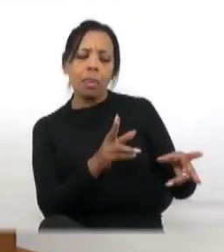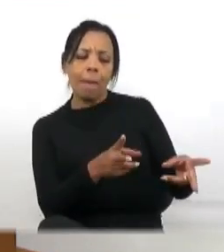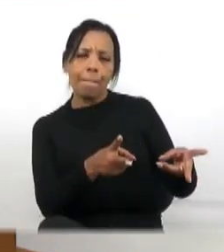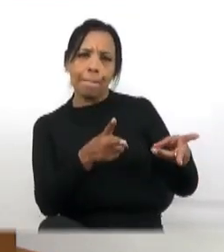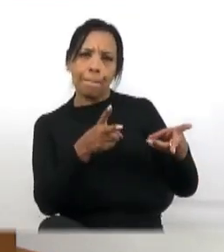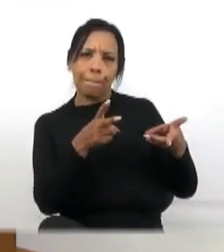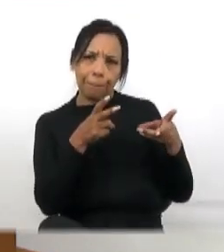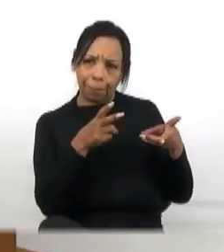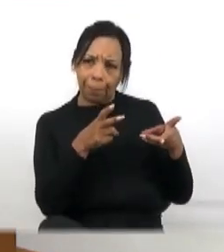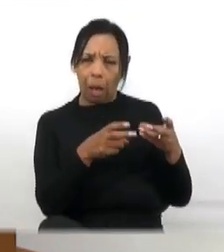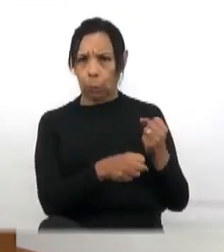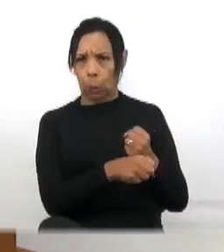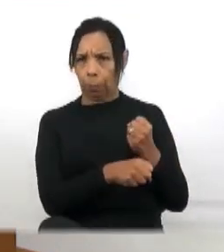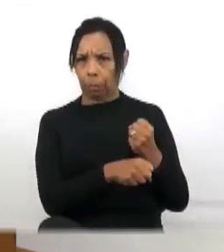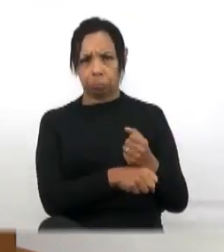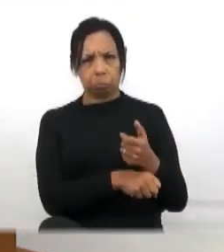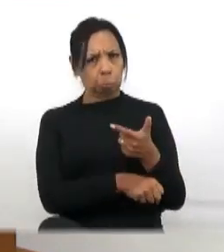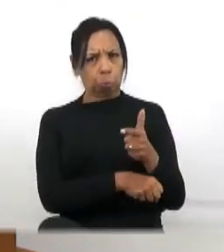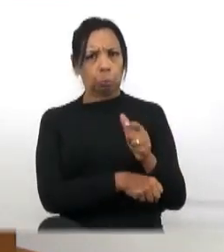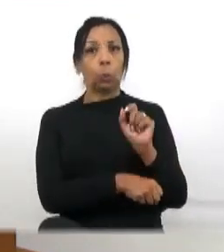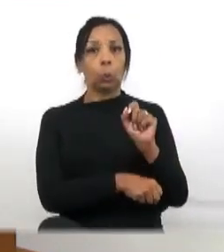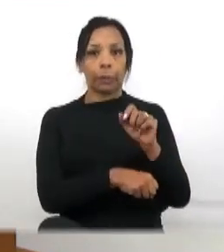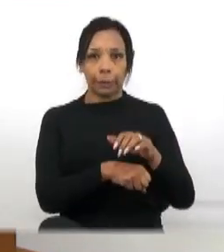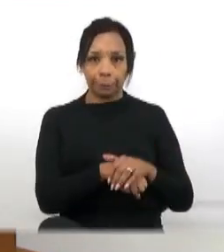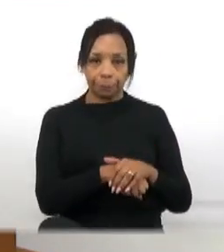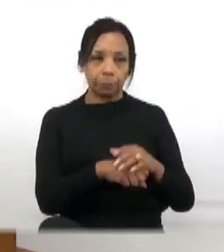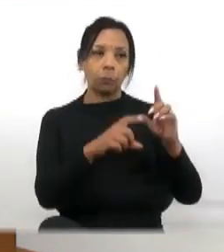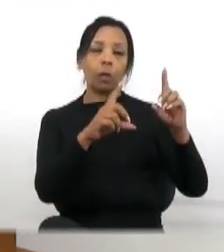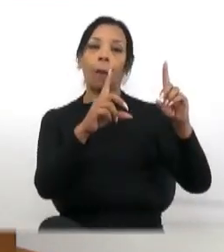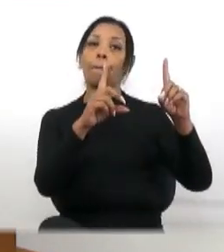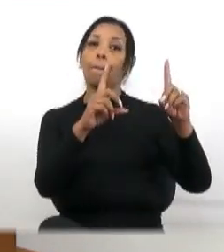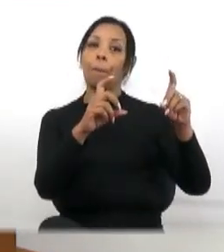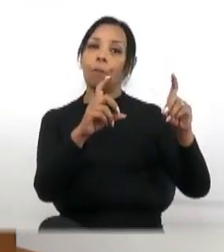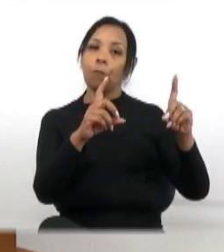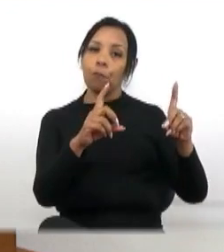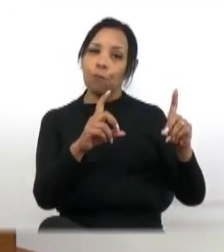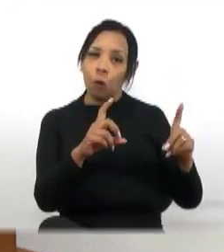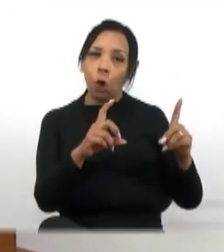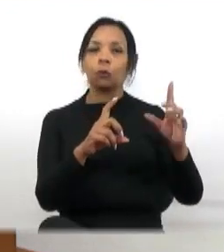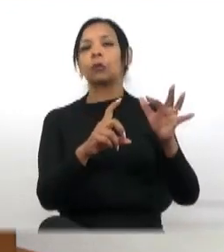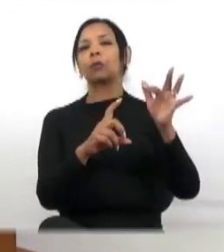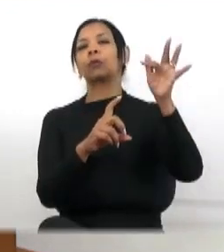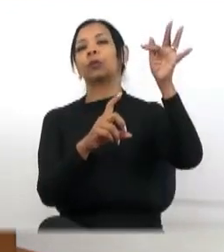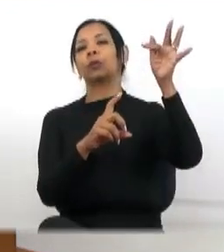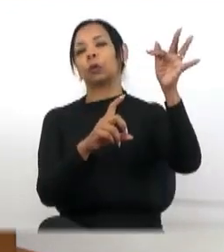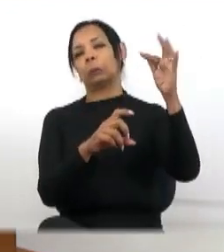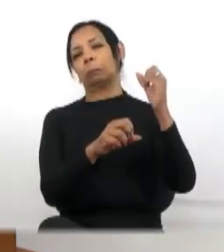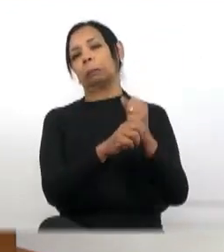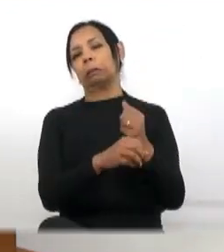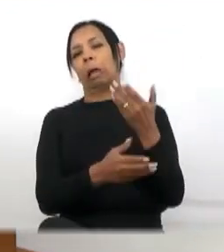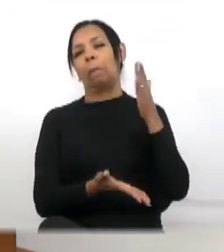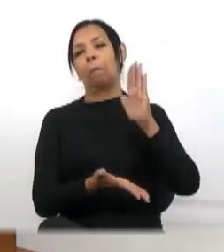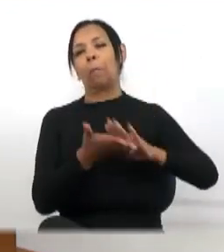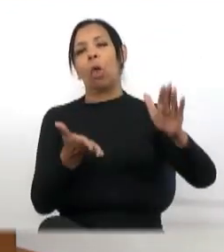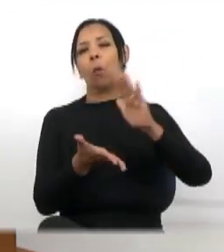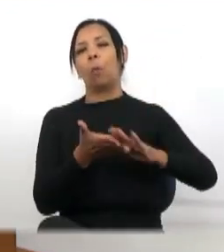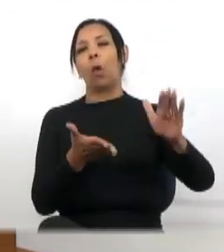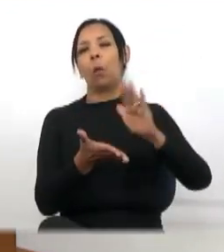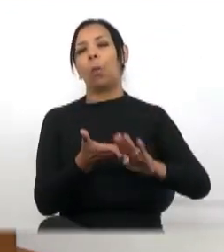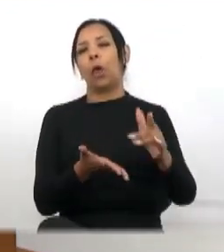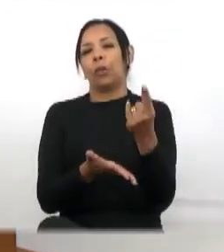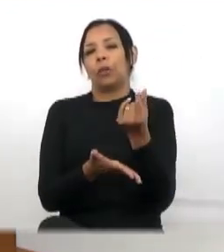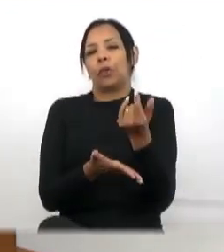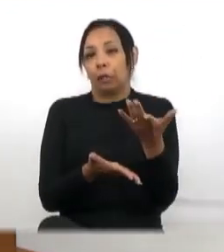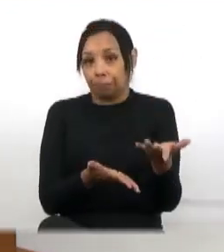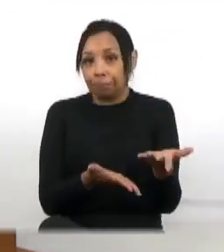Miguel? Só tem a foto de que teria a obra. Mais um desperdício de dinheiro público dessa administração. Na